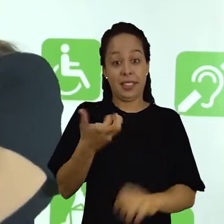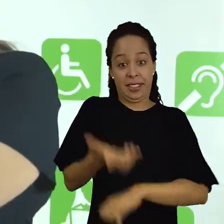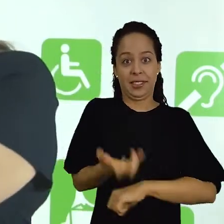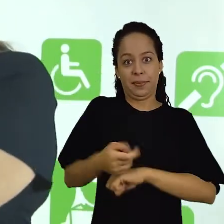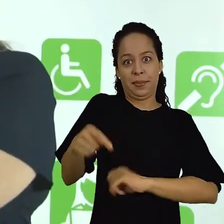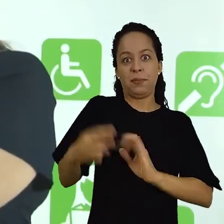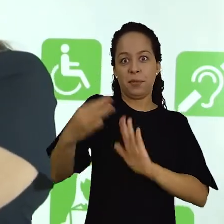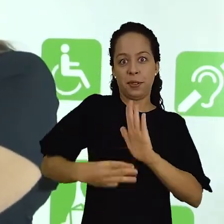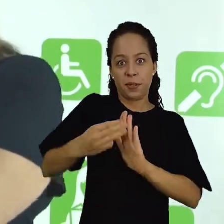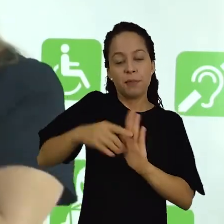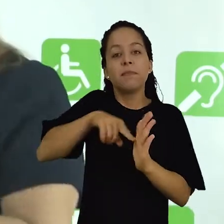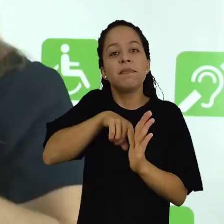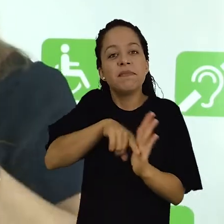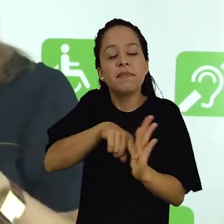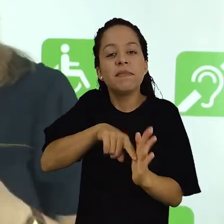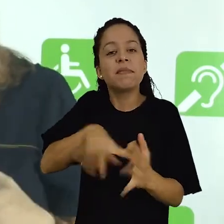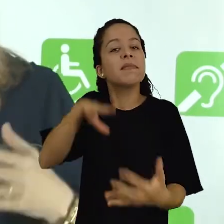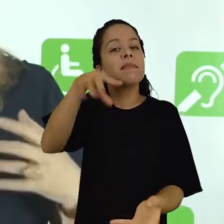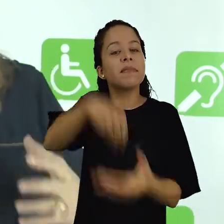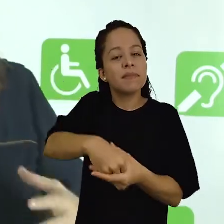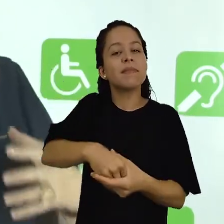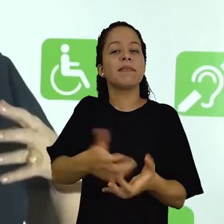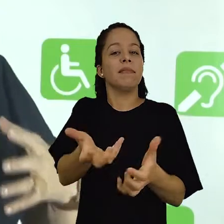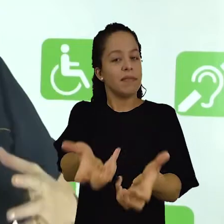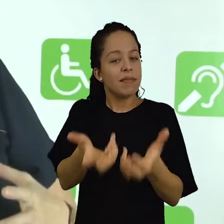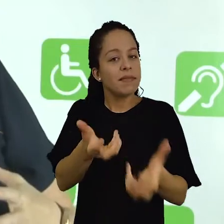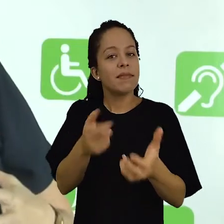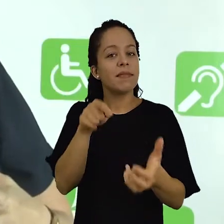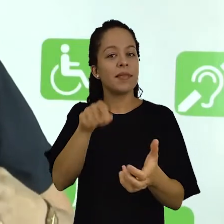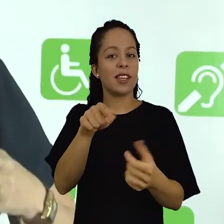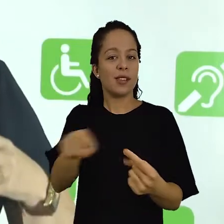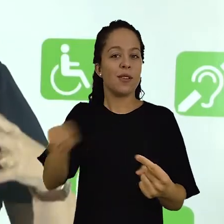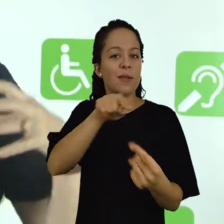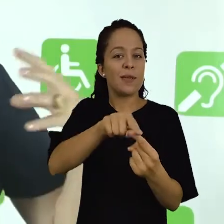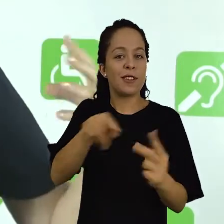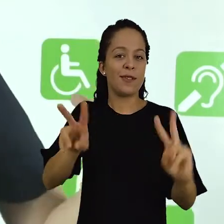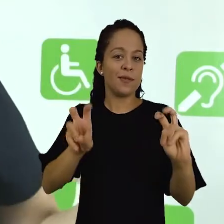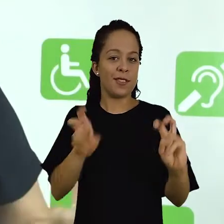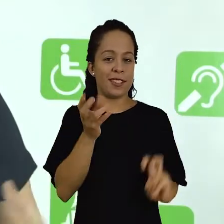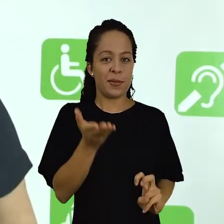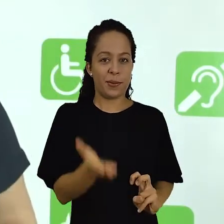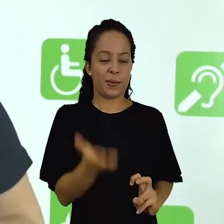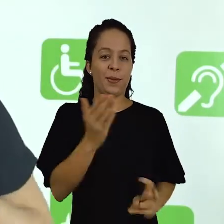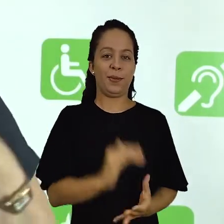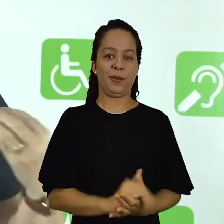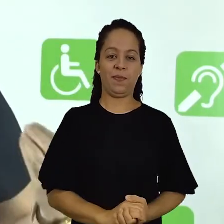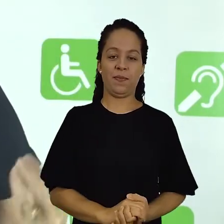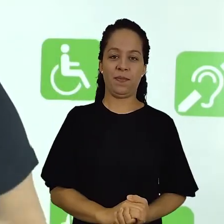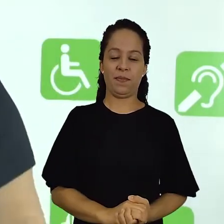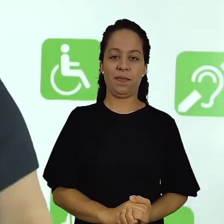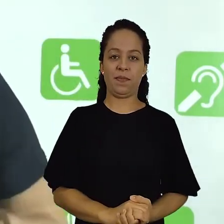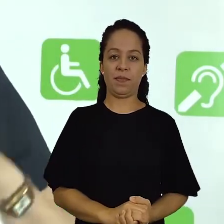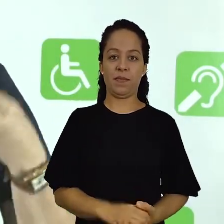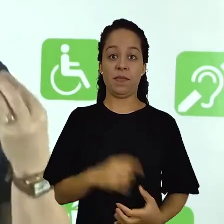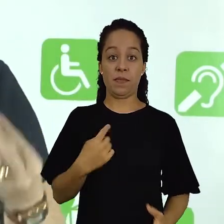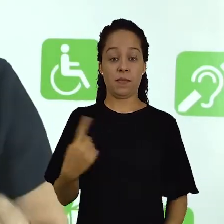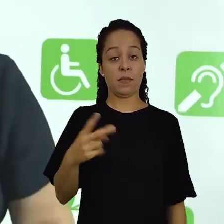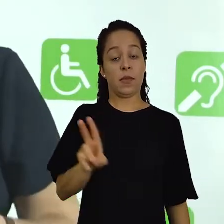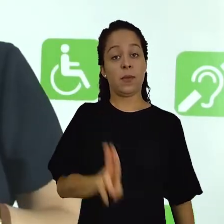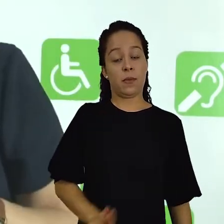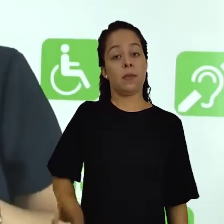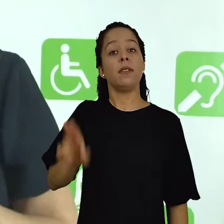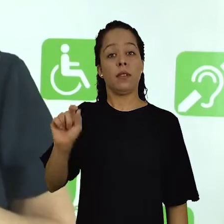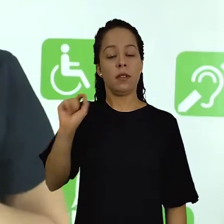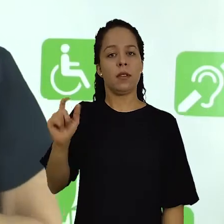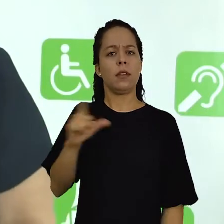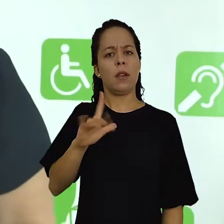falando em pesquisar. E a nossa disciplina, a metodologia de pesquisa, ela vai justamente trabalhar com esse